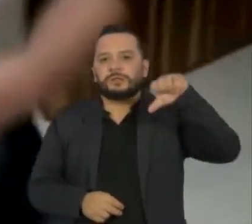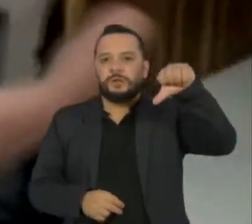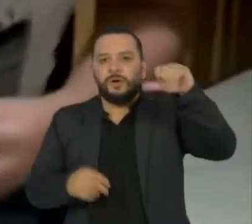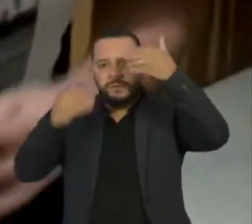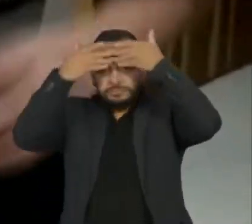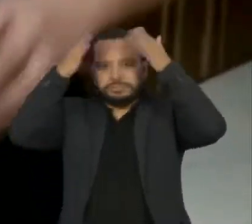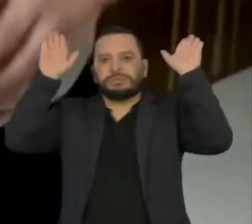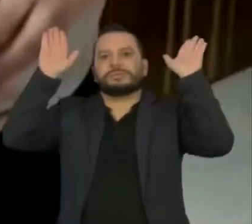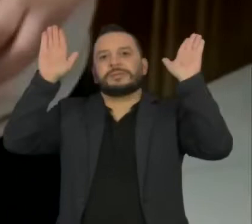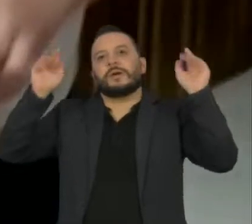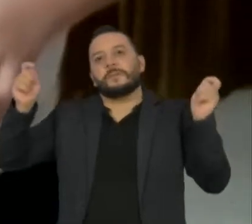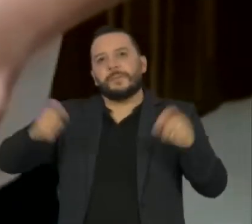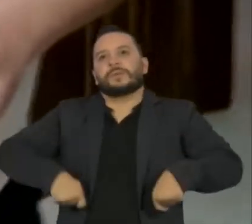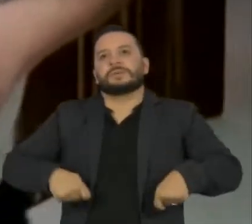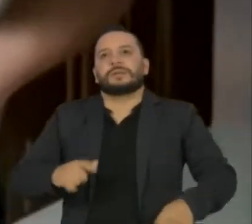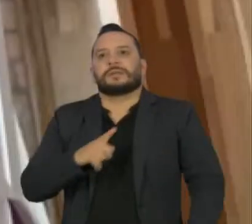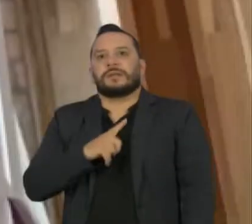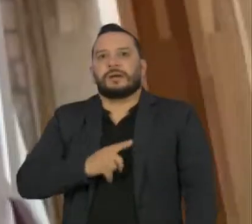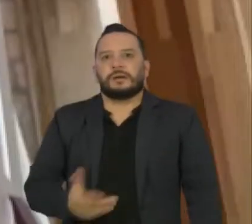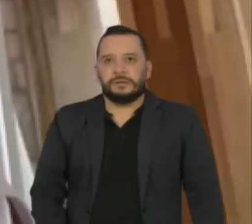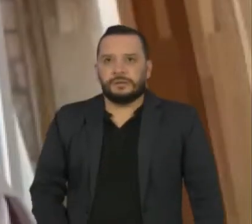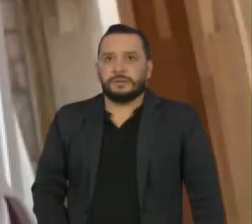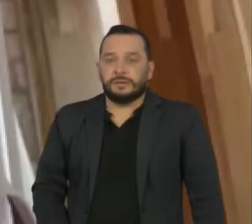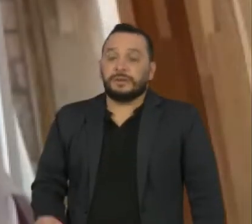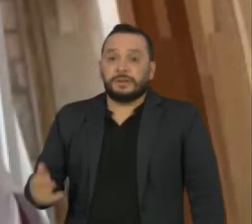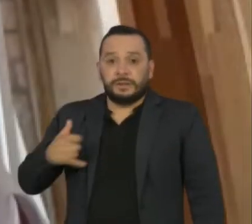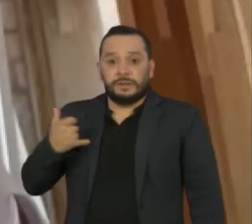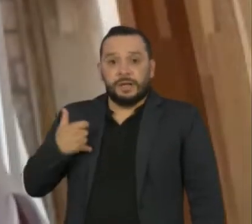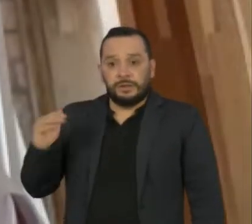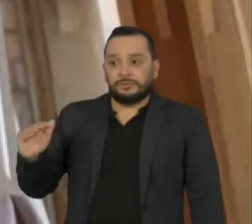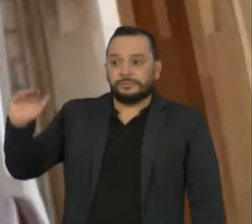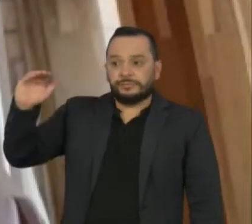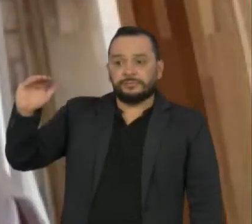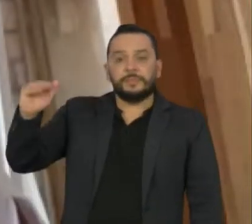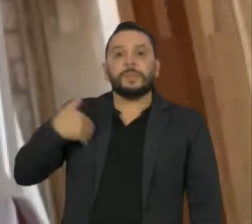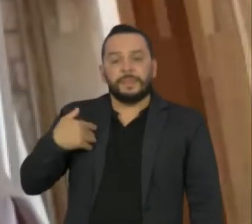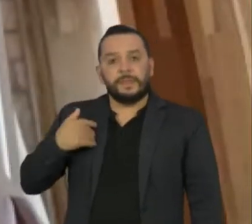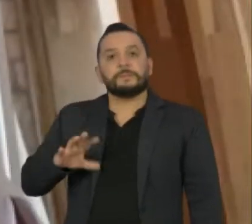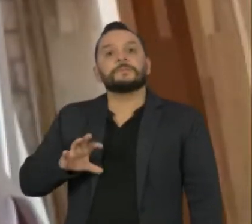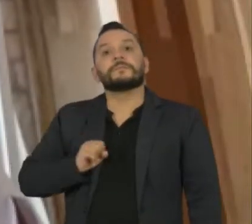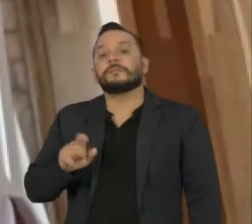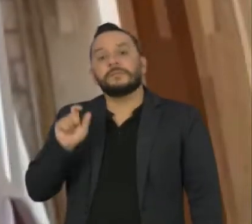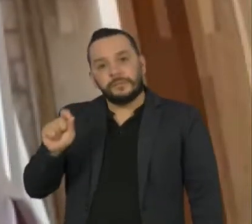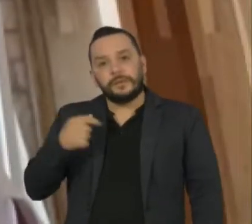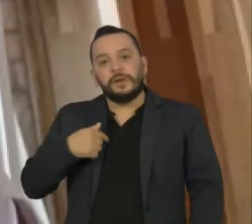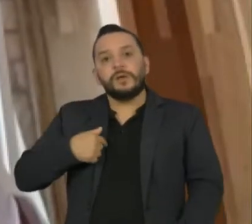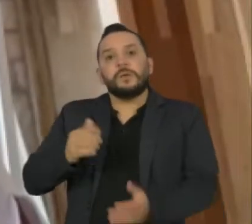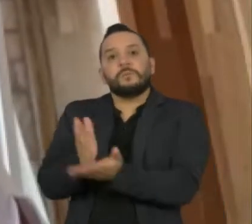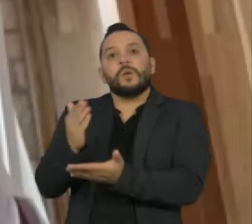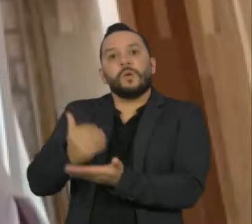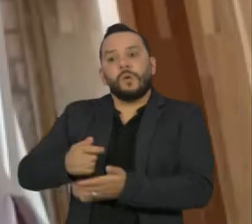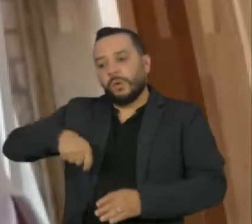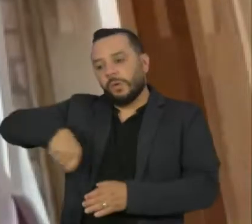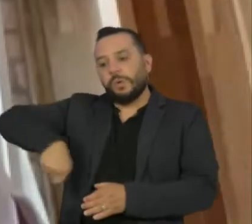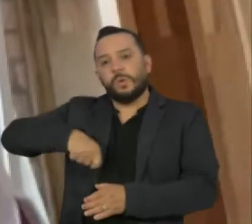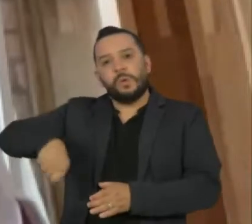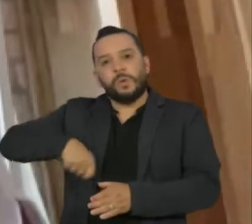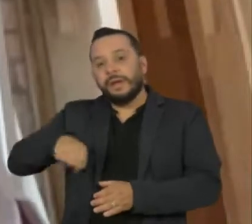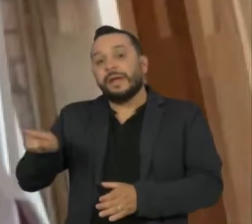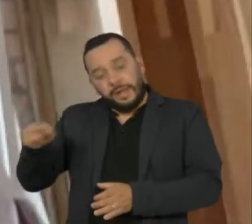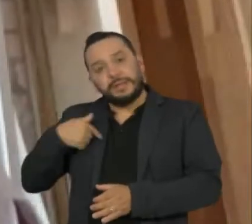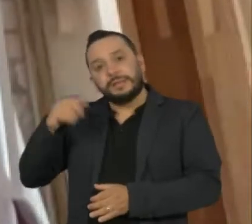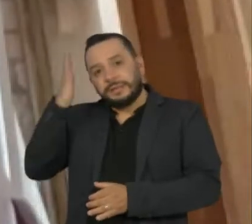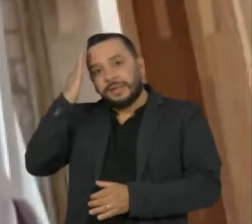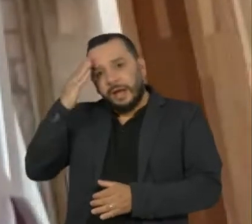possibilidades. O mais velho gosta muito de fazer bolo, ele mesmo faz os